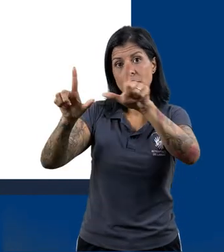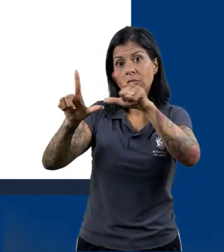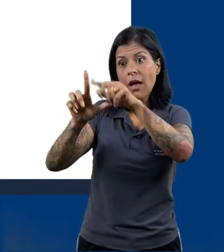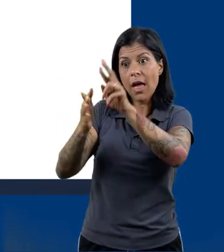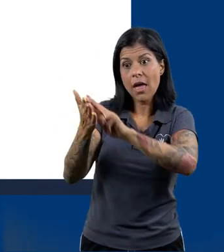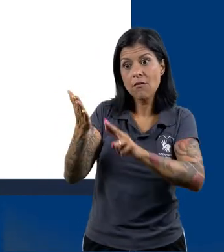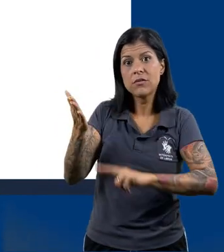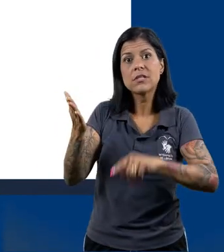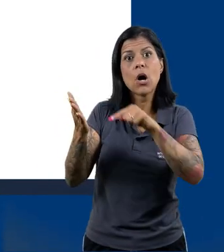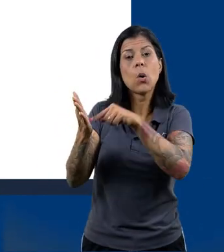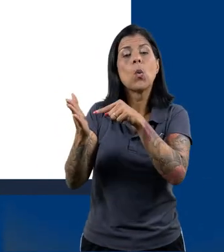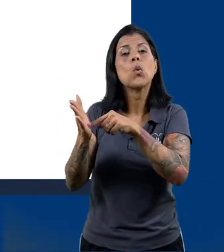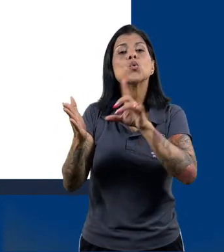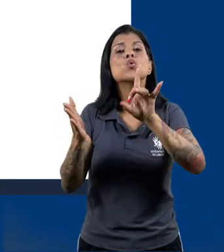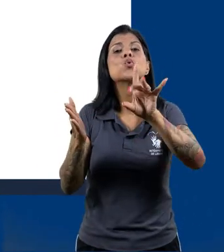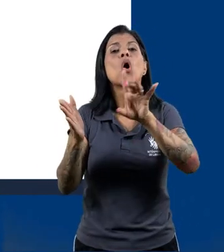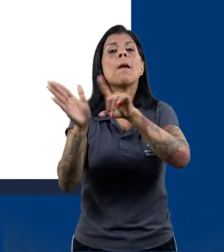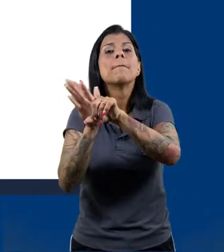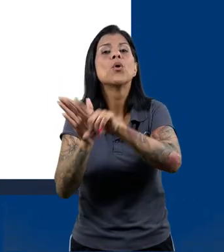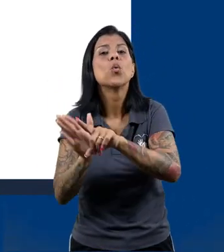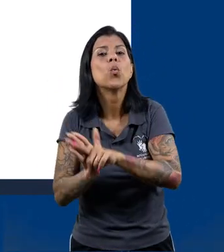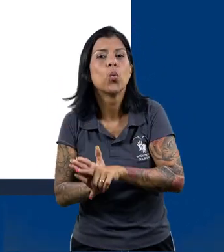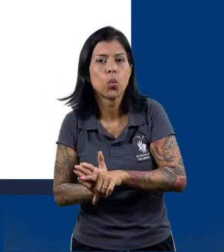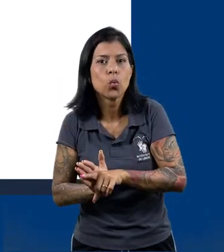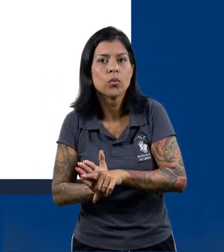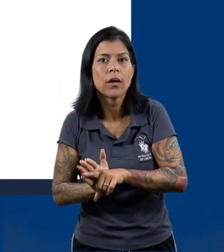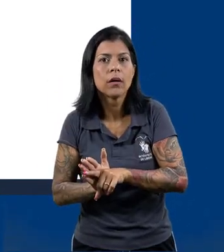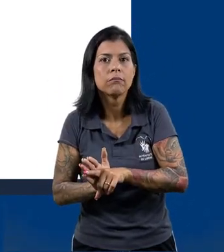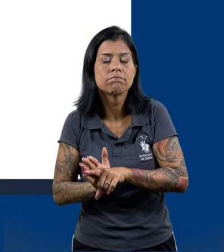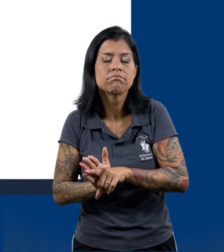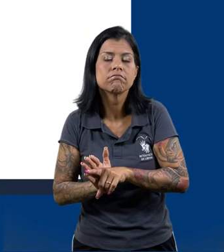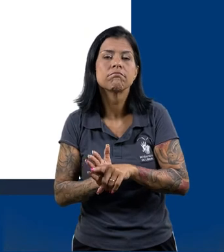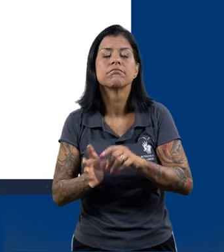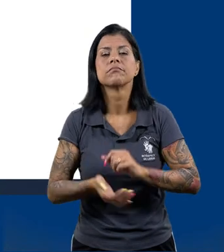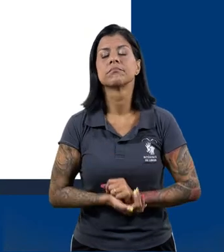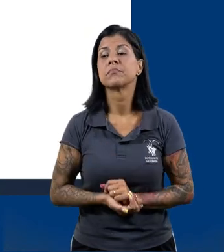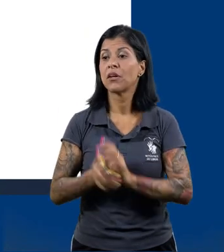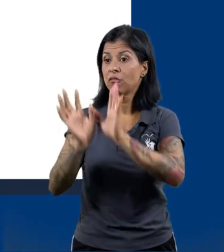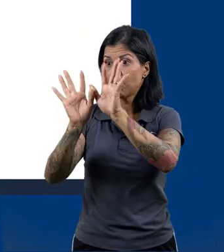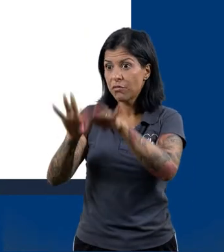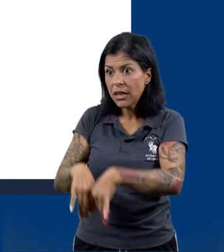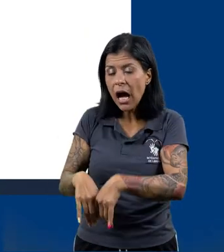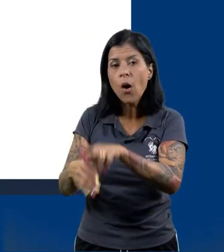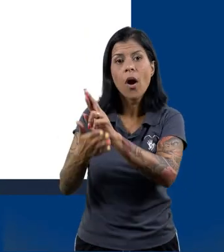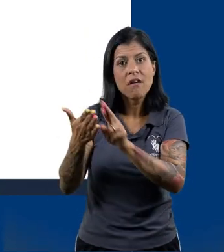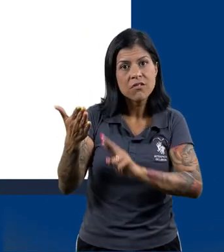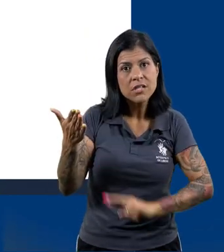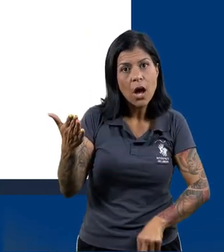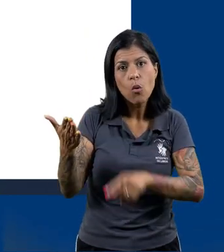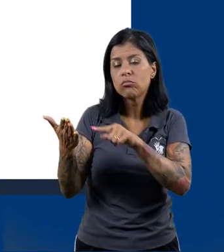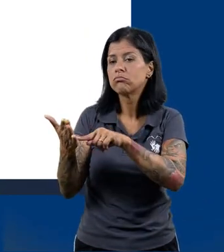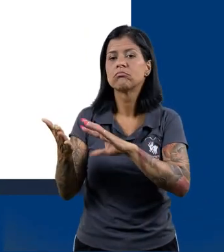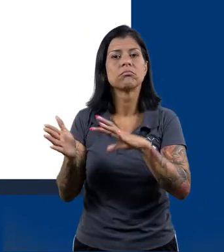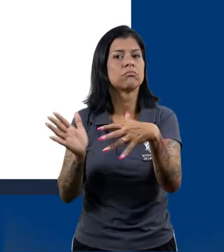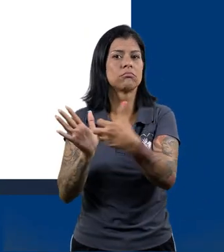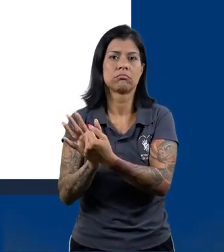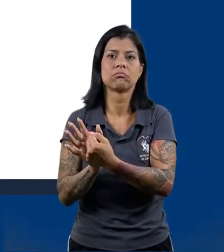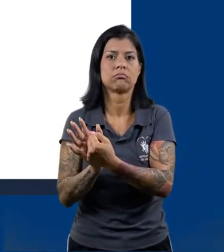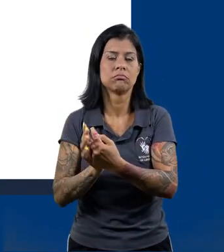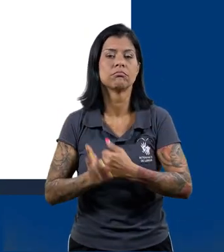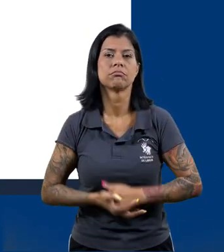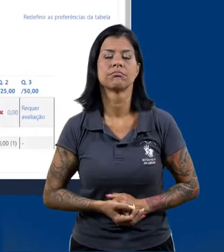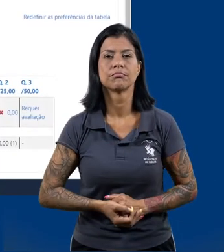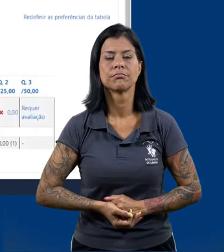eu tenho a revisão apenas da questão 1. Terminei minha revisão, clico em fechar